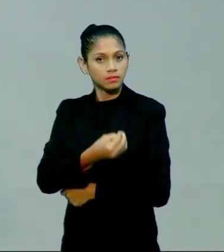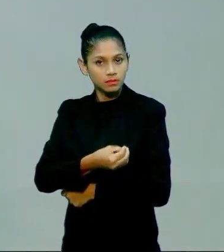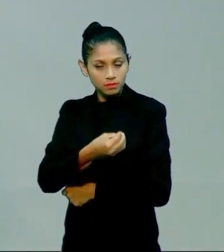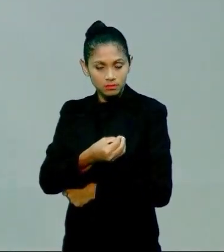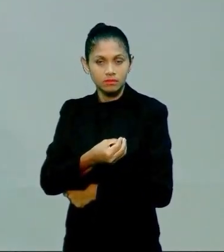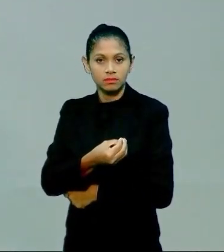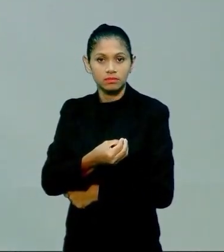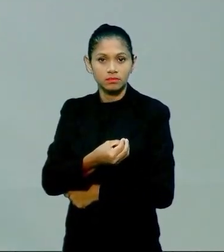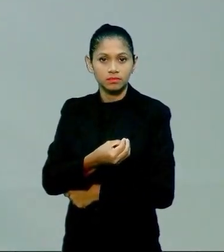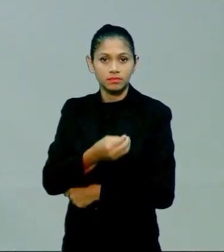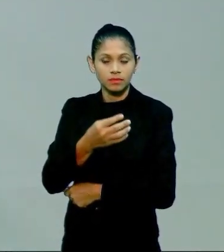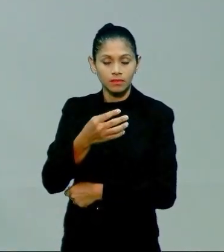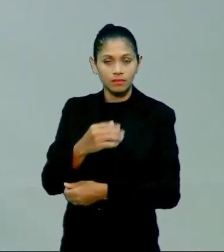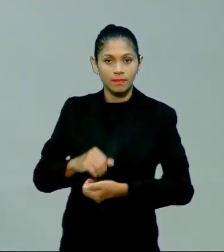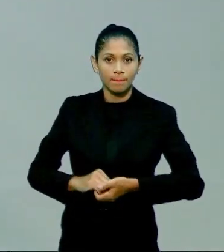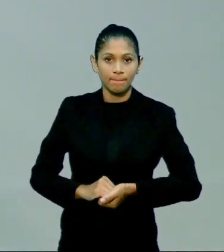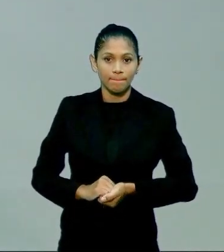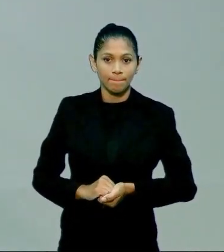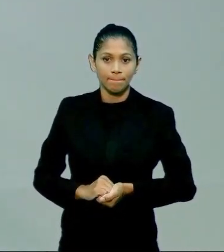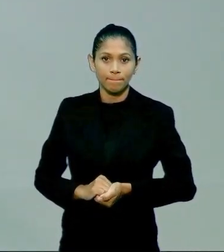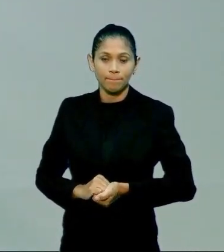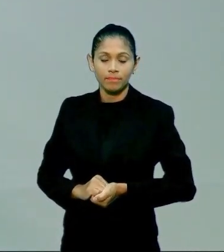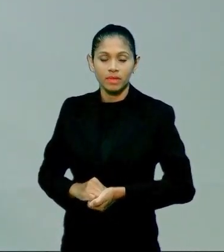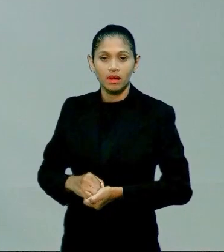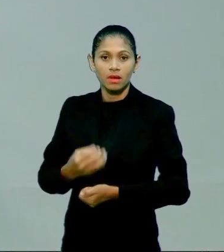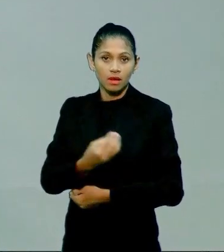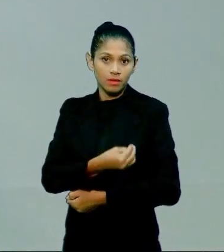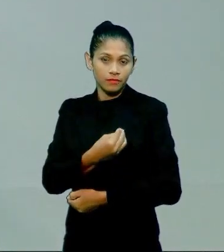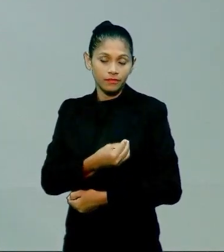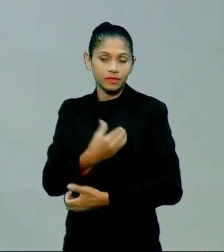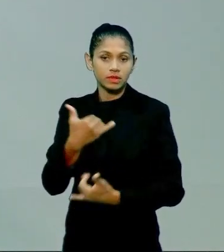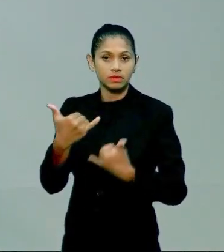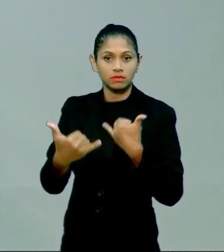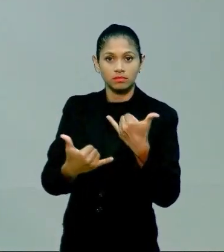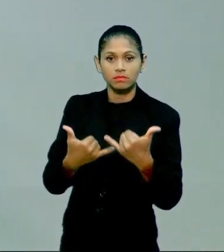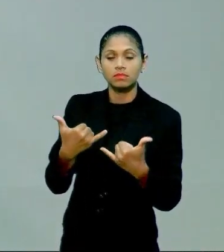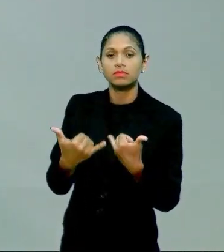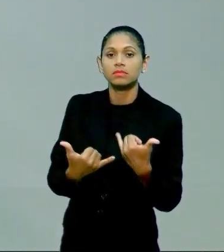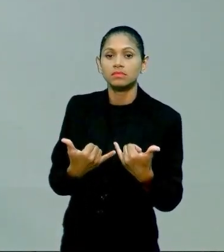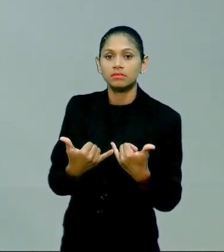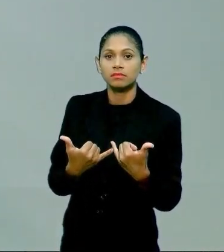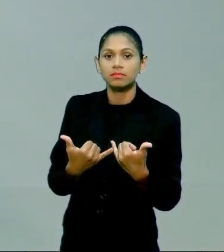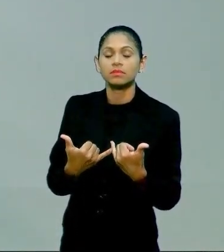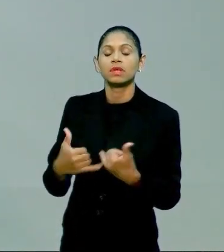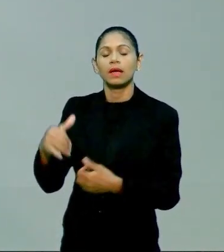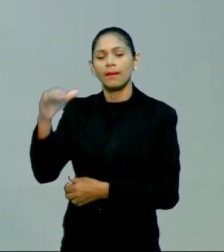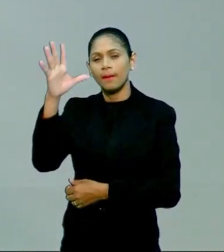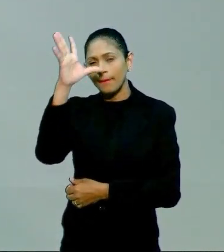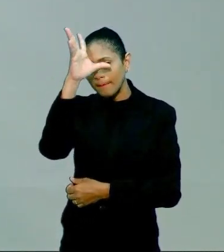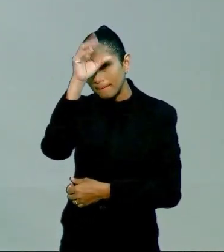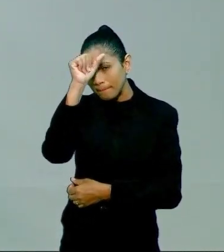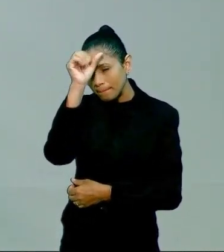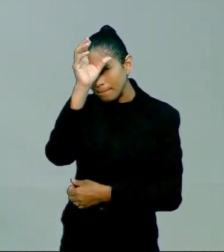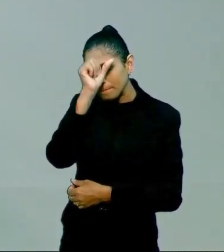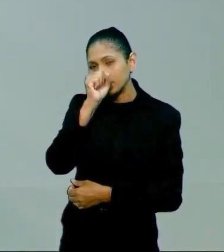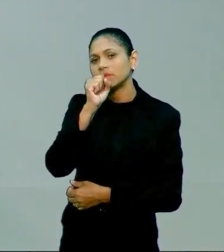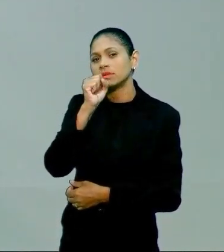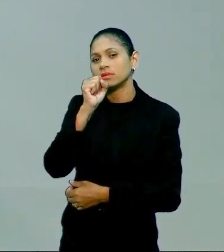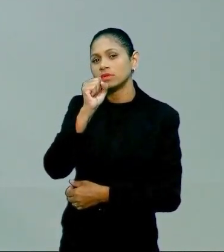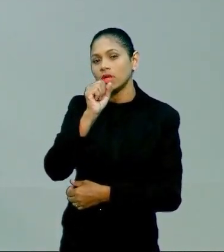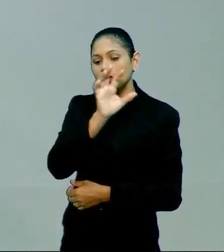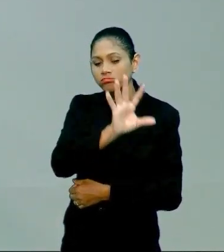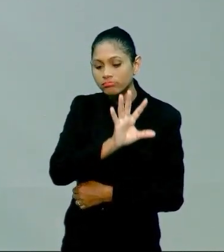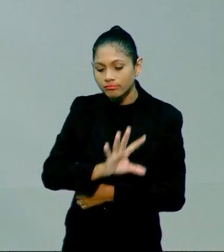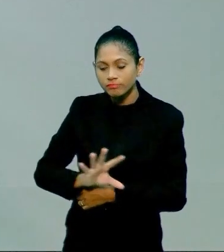E eu reitero, a vivência da brincadeira, além de propiciar aprendizado, ela faz um mapeamento